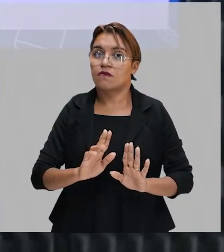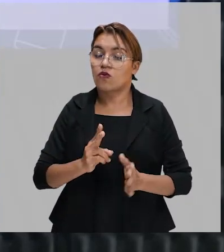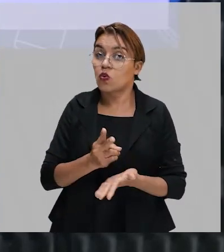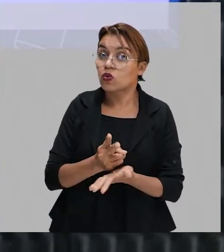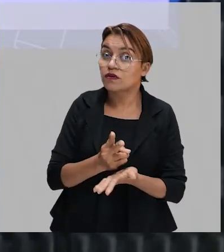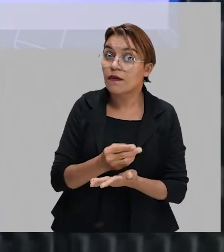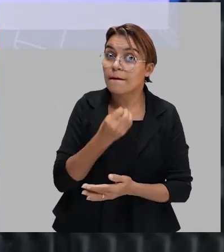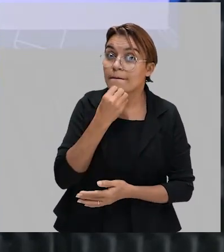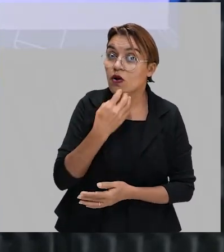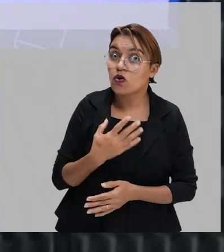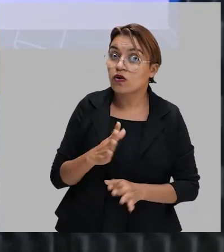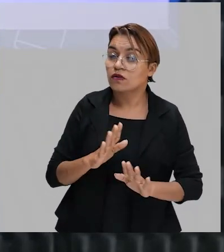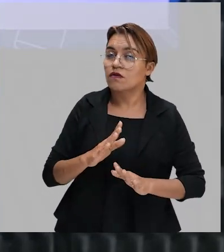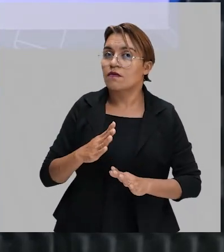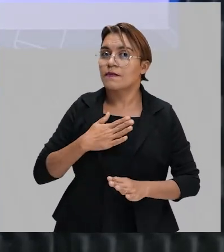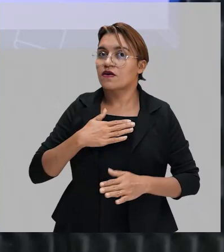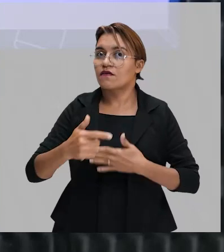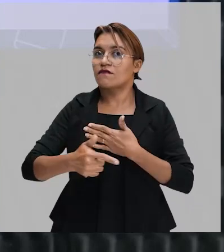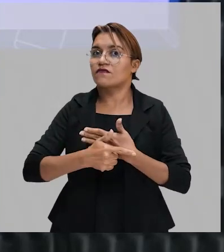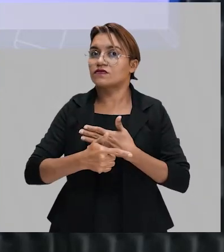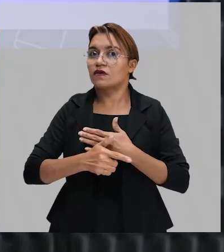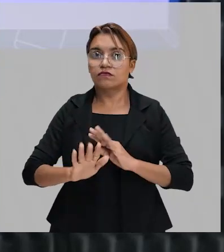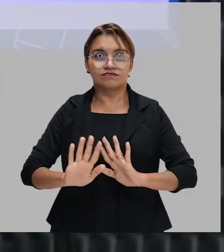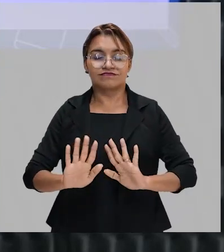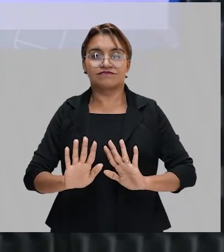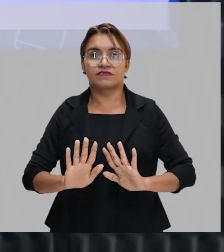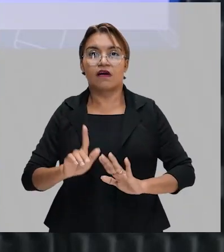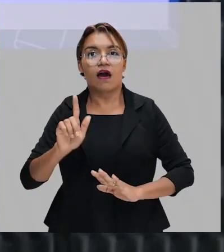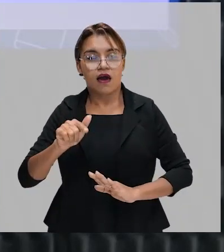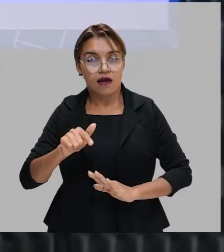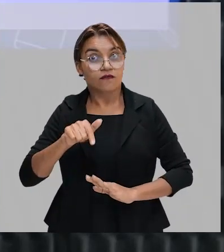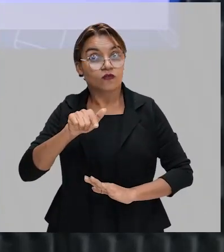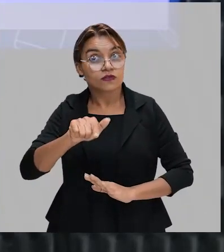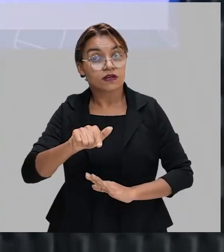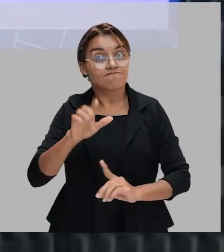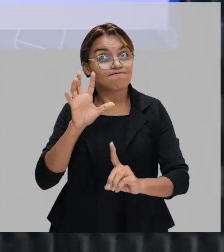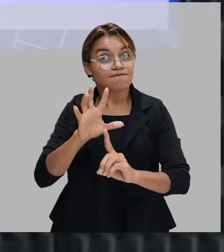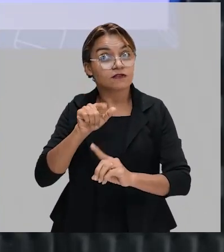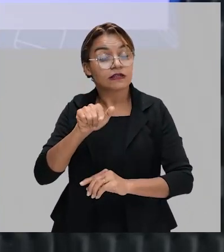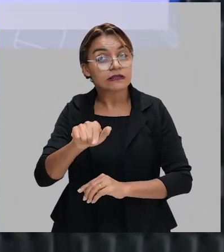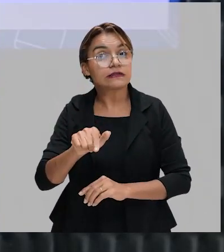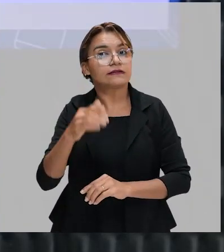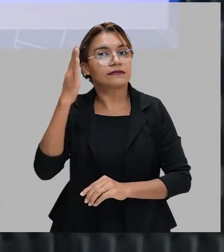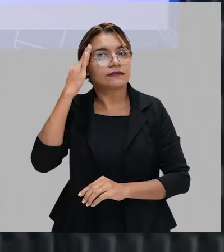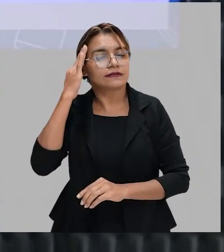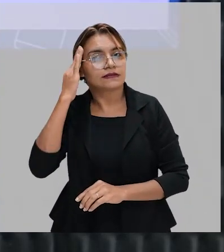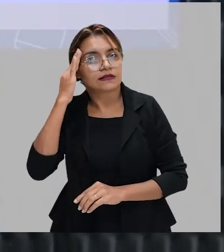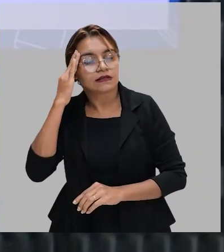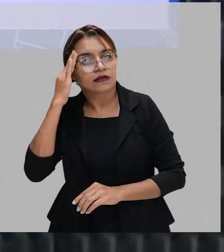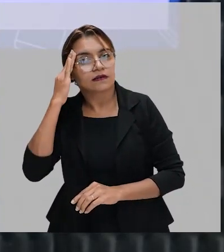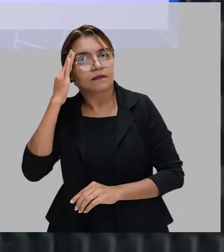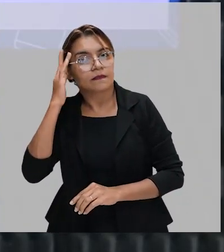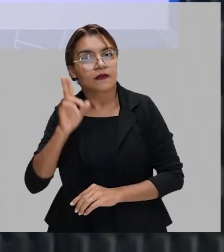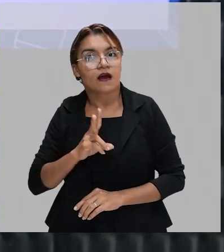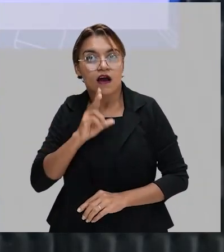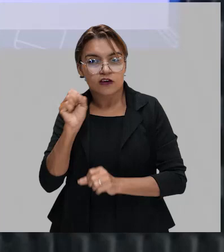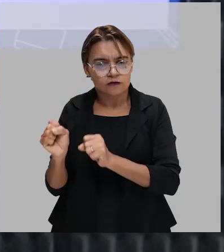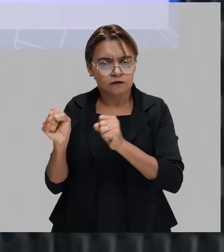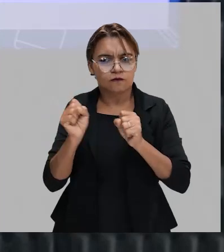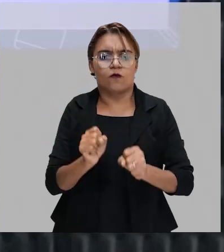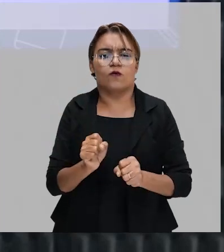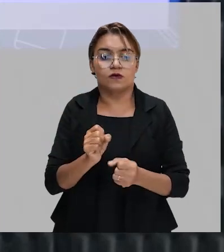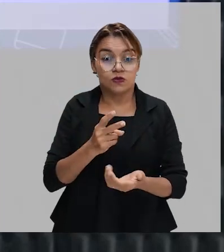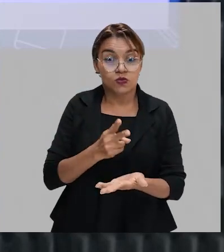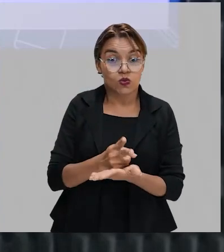é bom. Não é o meu papel aqui nessa aula. Meu papel é te fazer entender que as forças conservadoras,